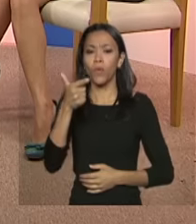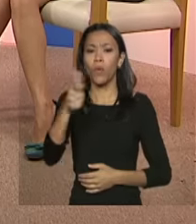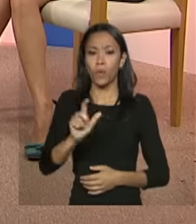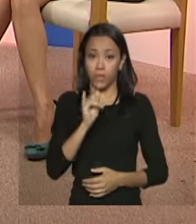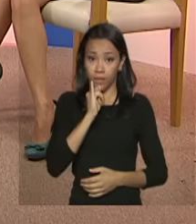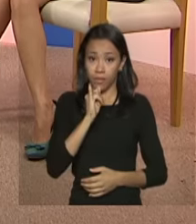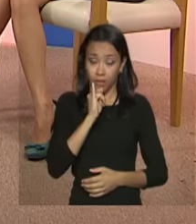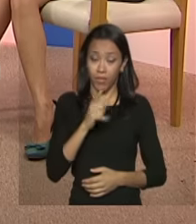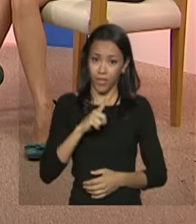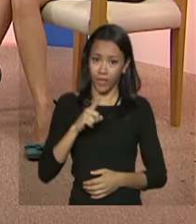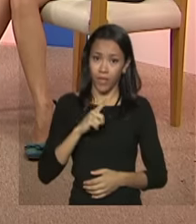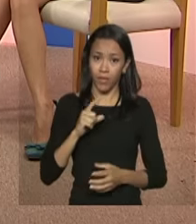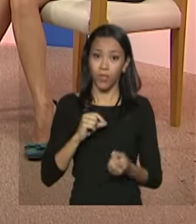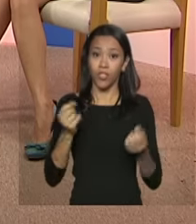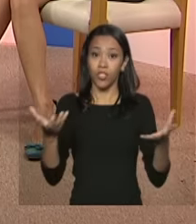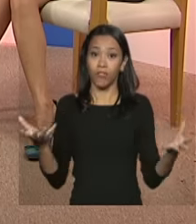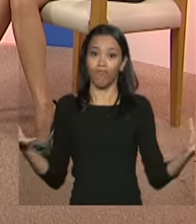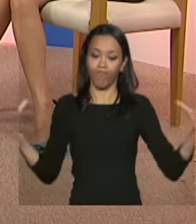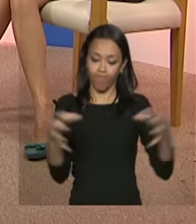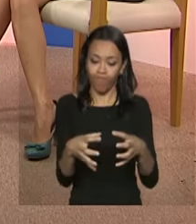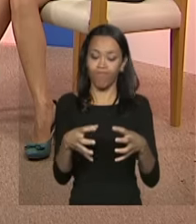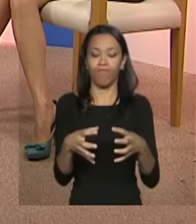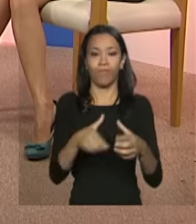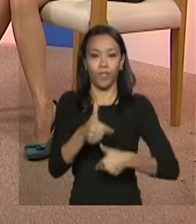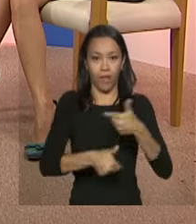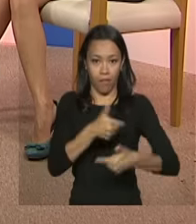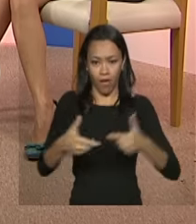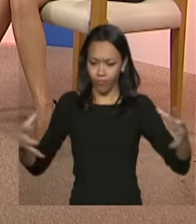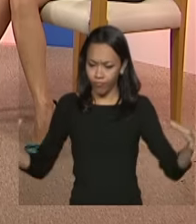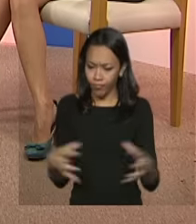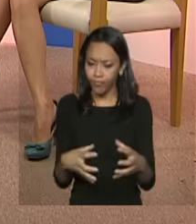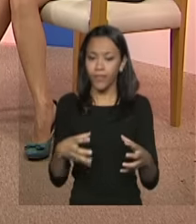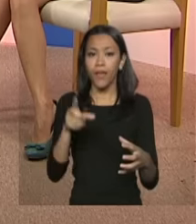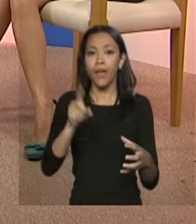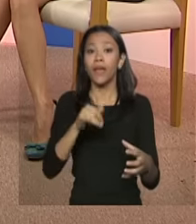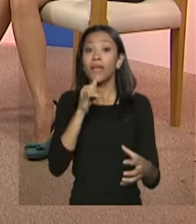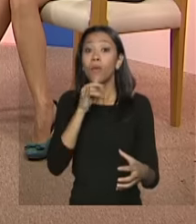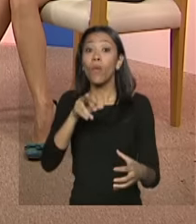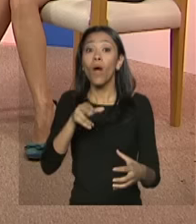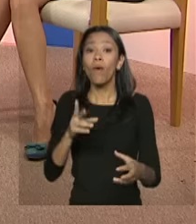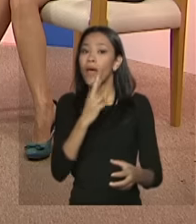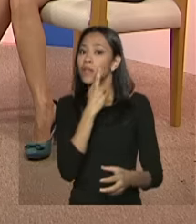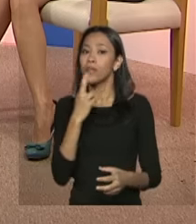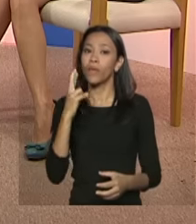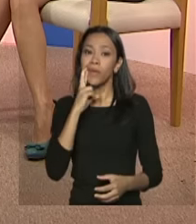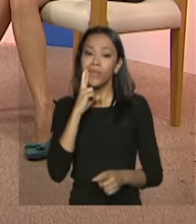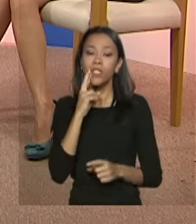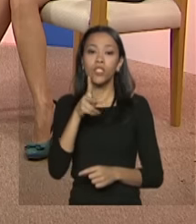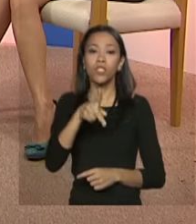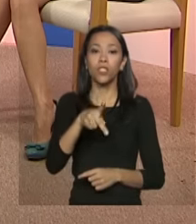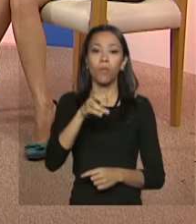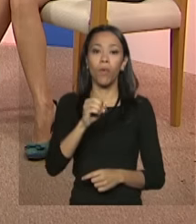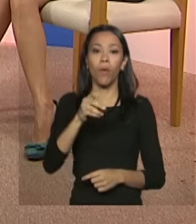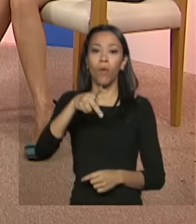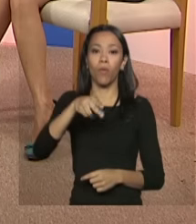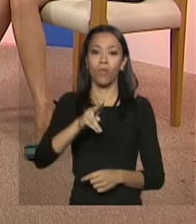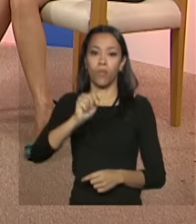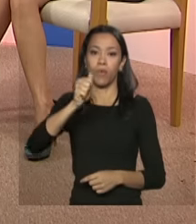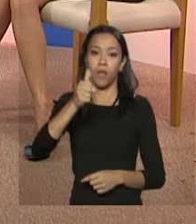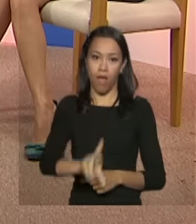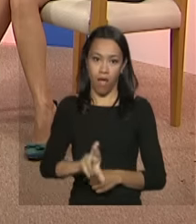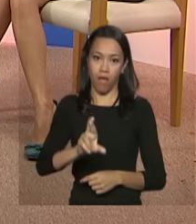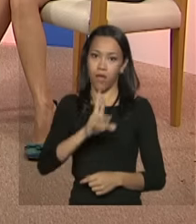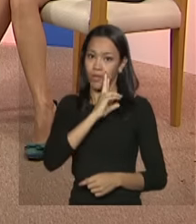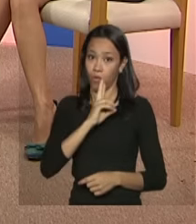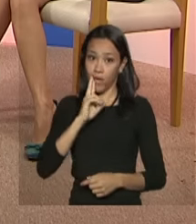aqui de integração que pode ser é a otimização dos restaurantes populares para a população em situação de rua porque os serviços de acolhimento